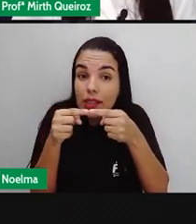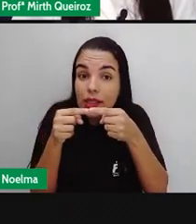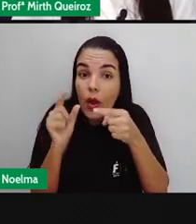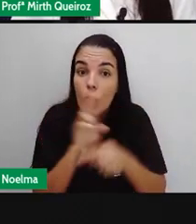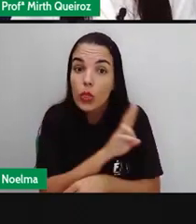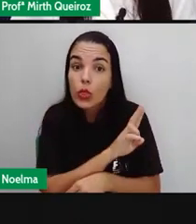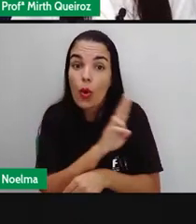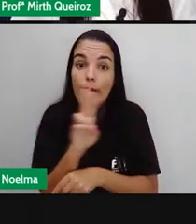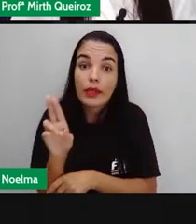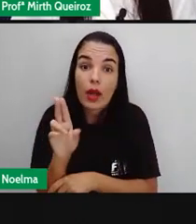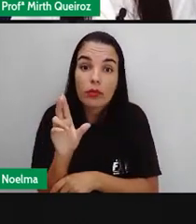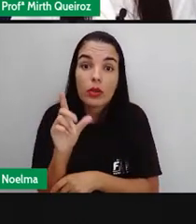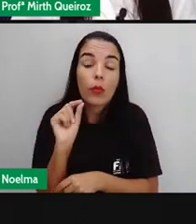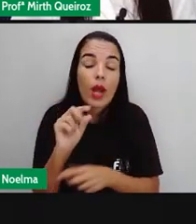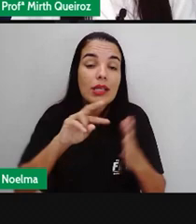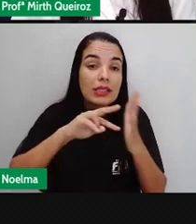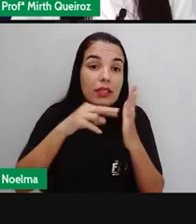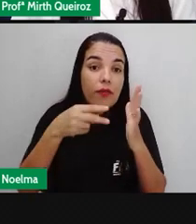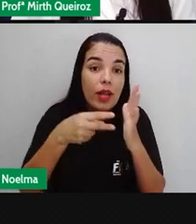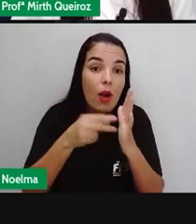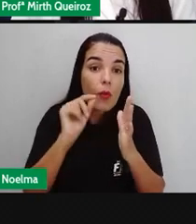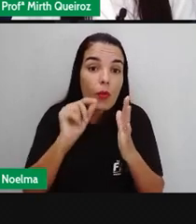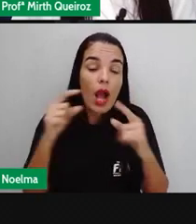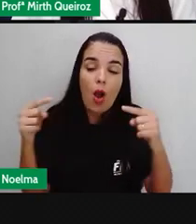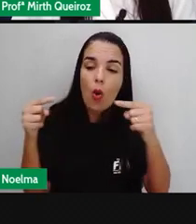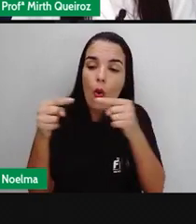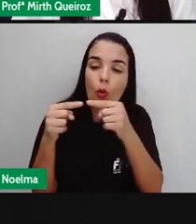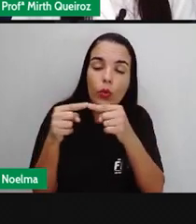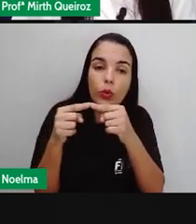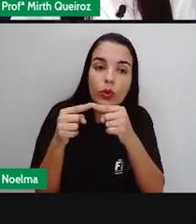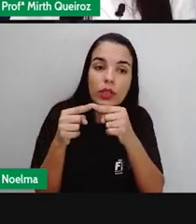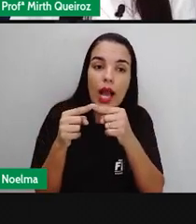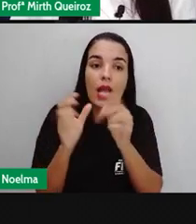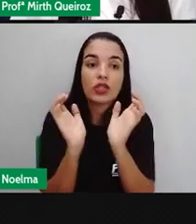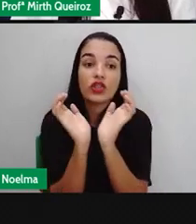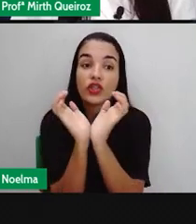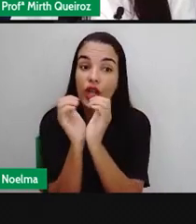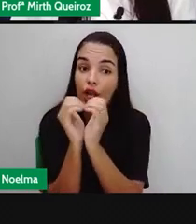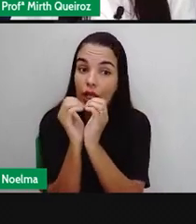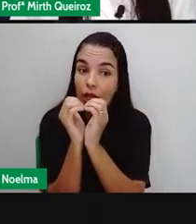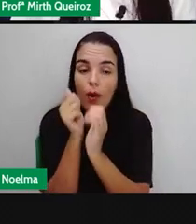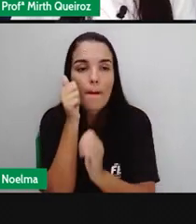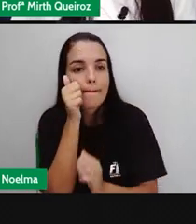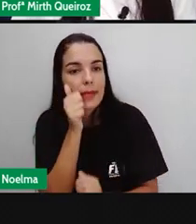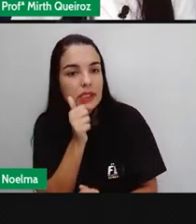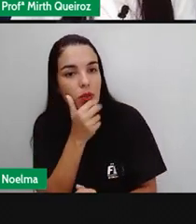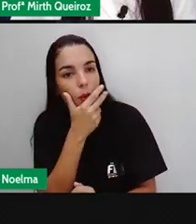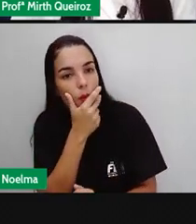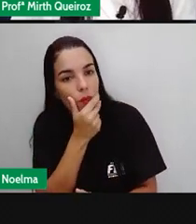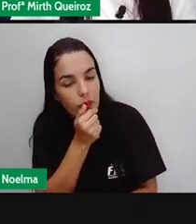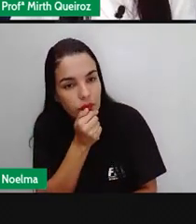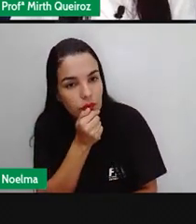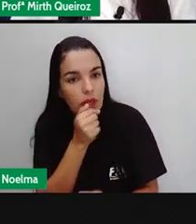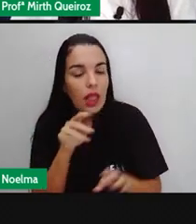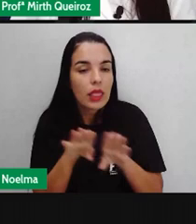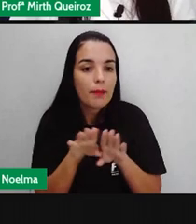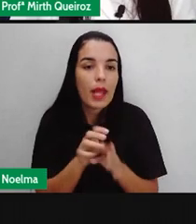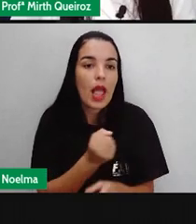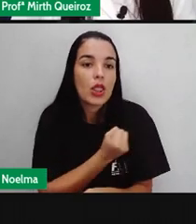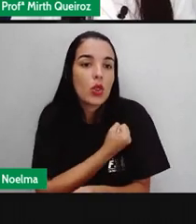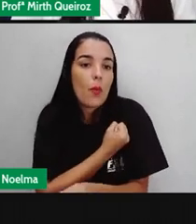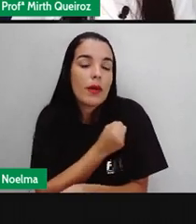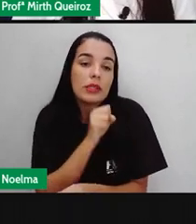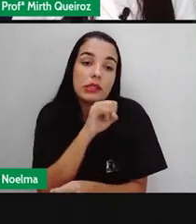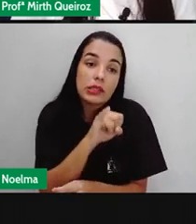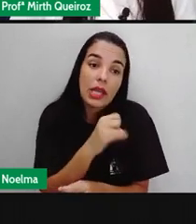nominal trata especificamente da concordância de gênero e número que devem ocorrer